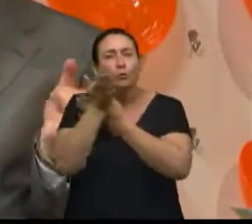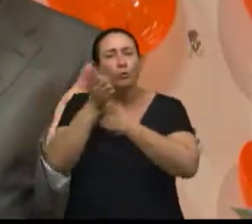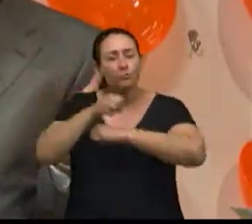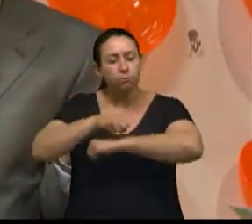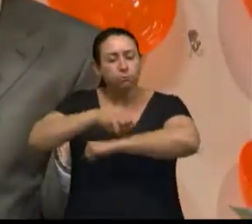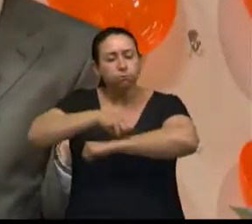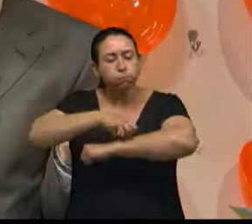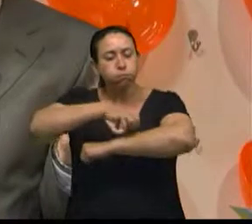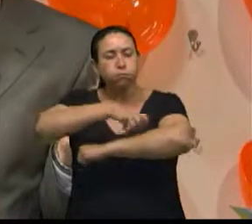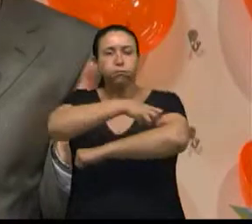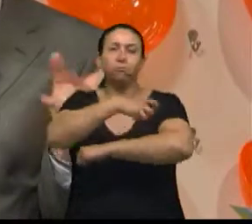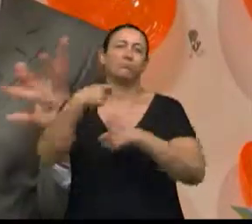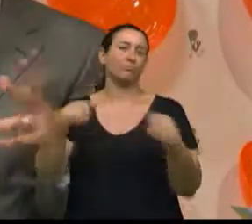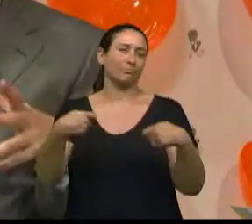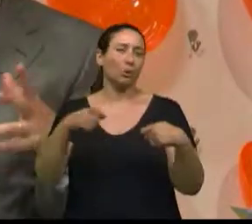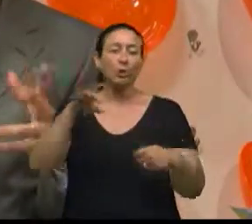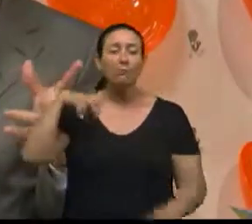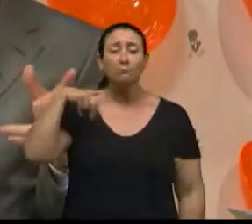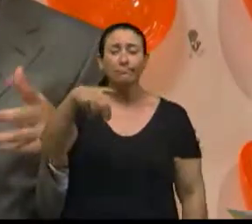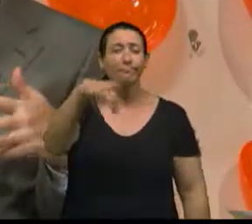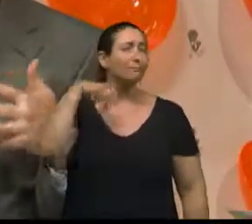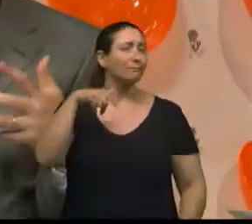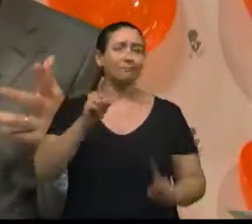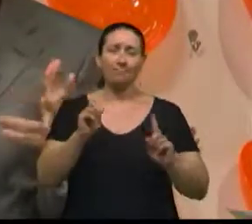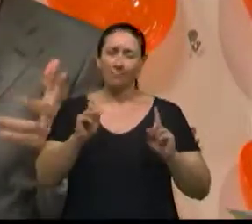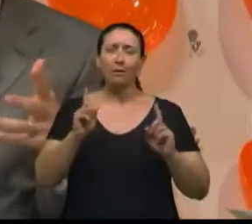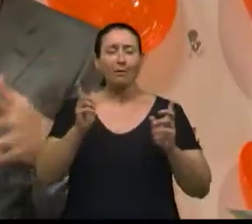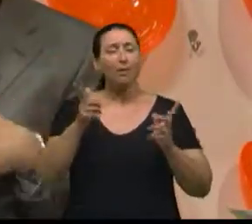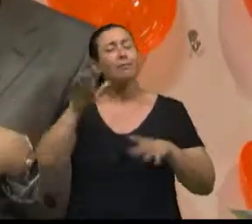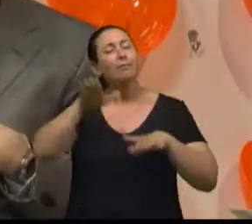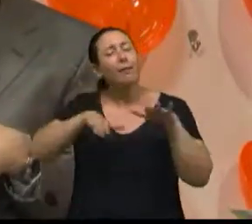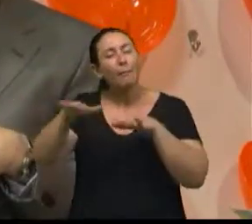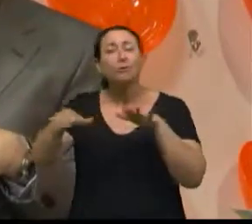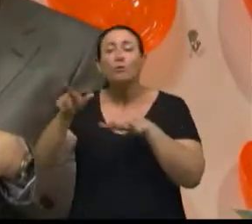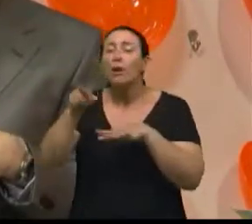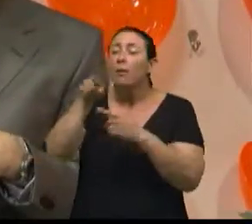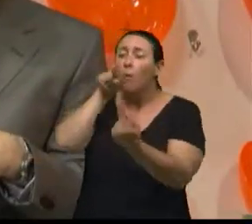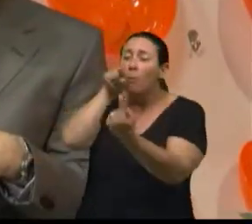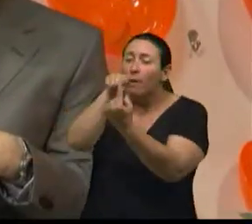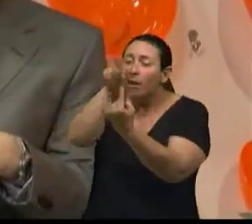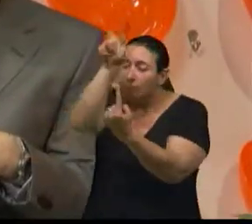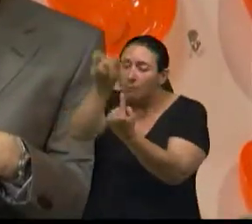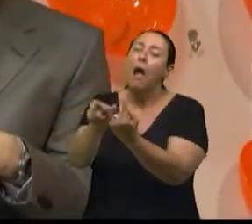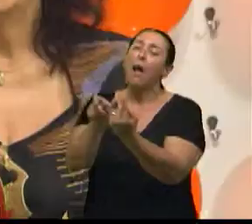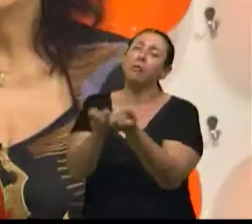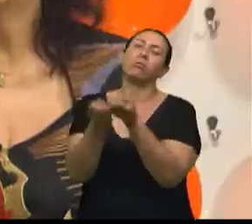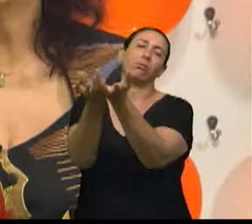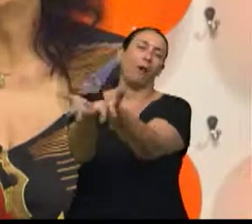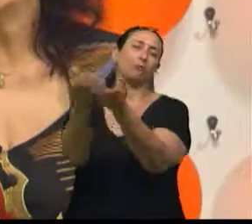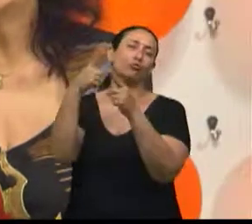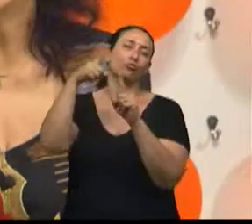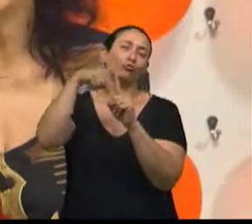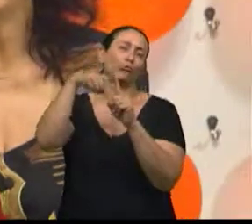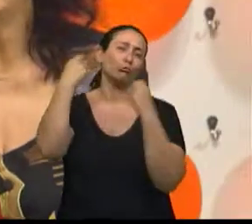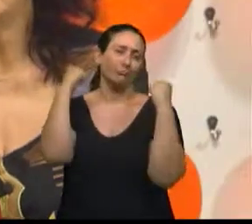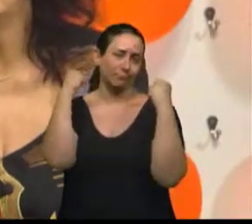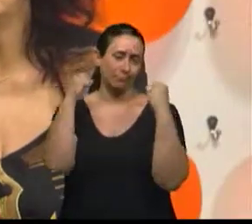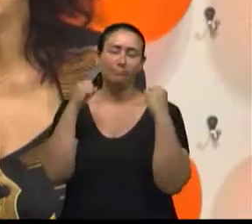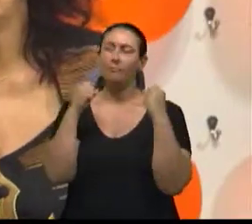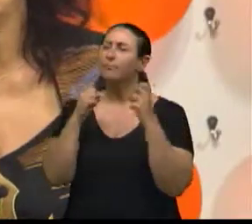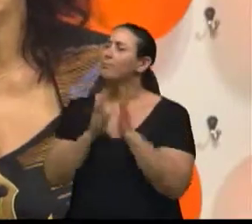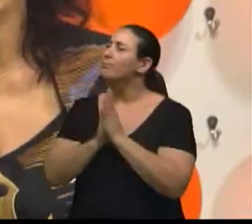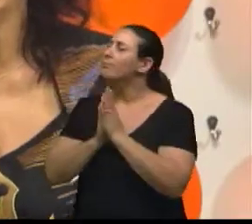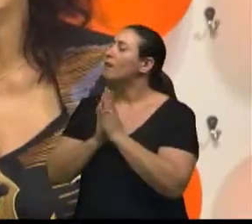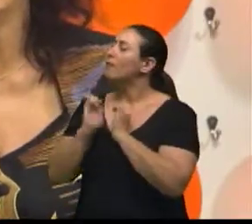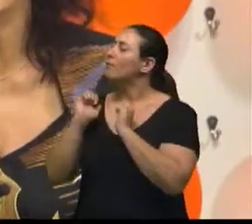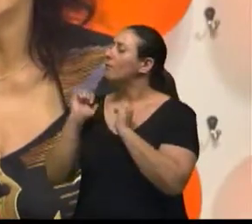ver o perfil da pessoa e, através do perfil da pessoa, nós vamos indicar o melhor para a pessoa. Perfeito, claro, claro. Doutor, mas voltando